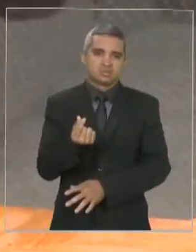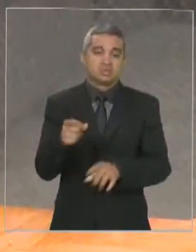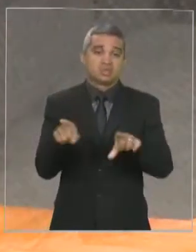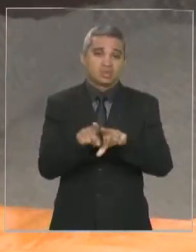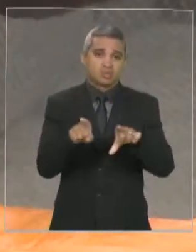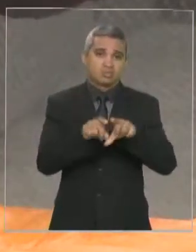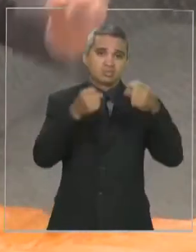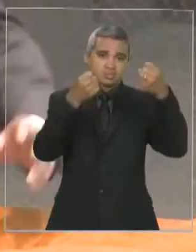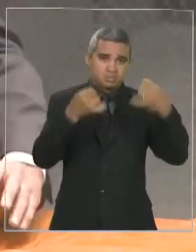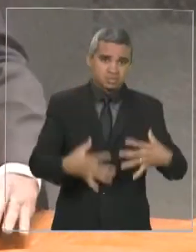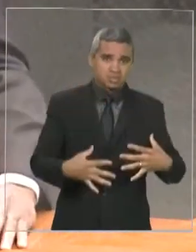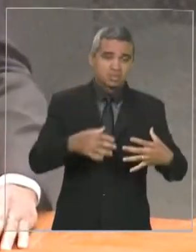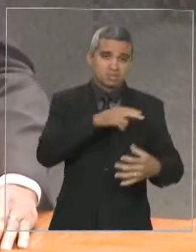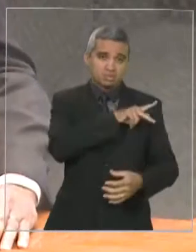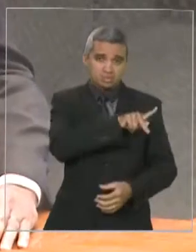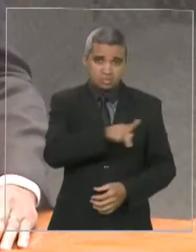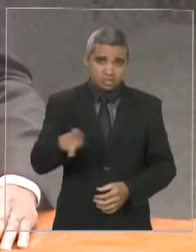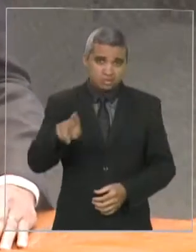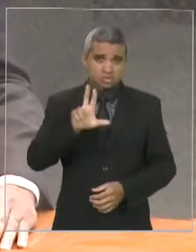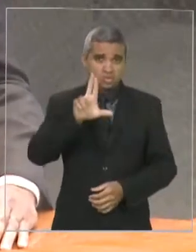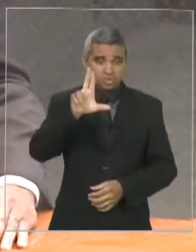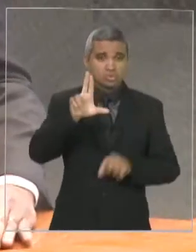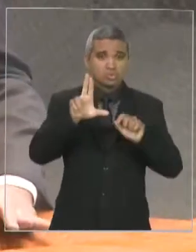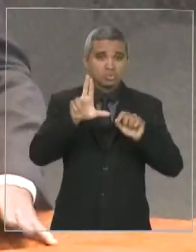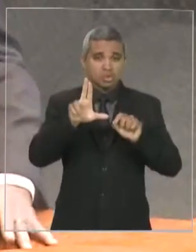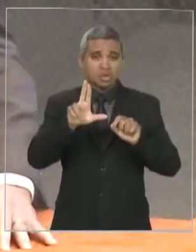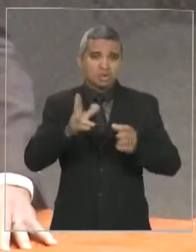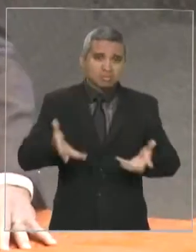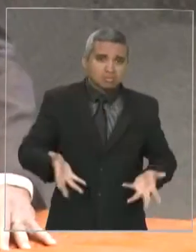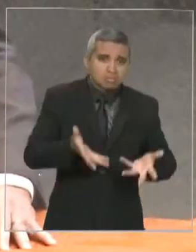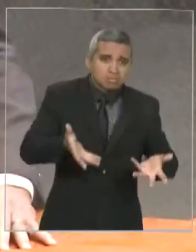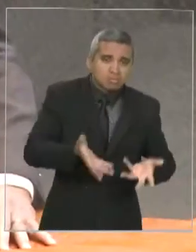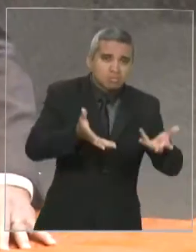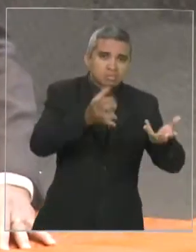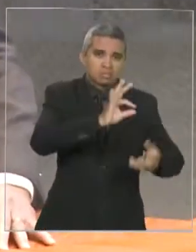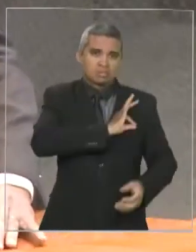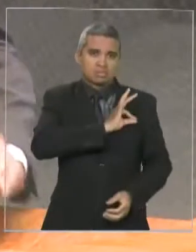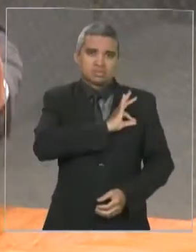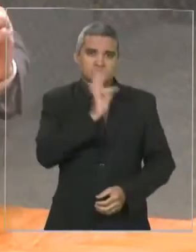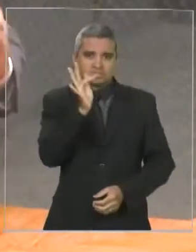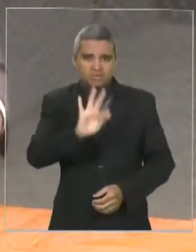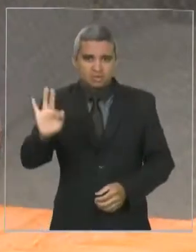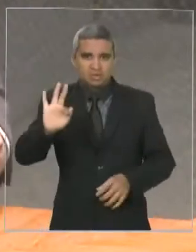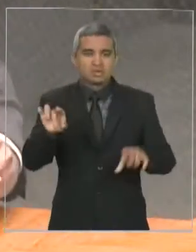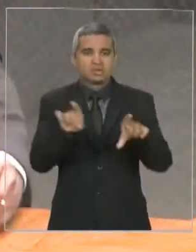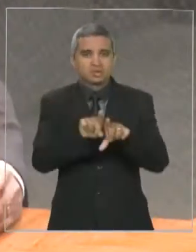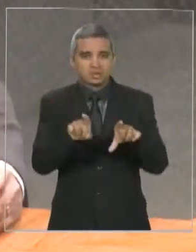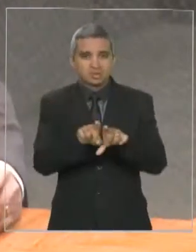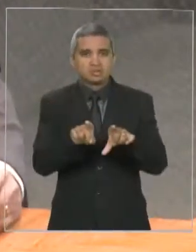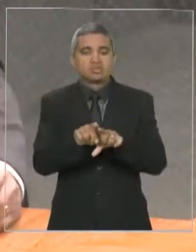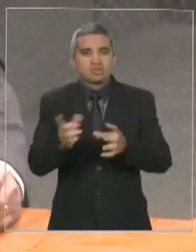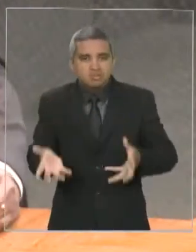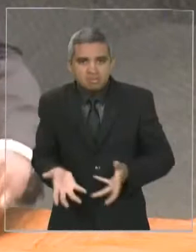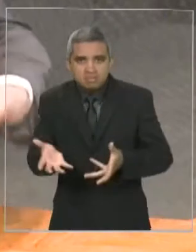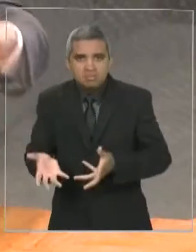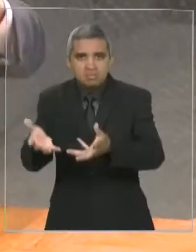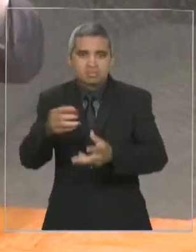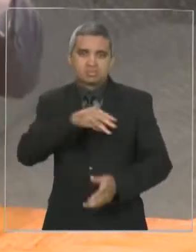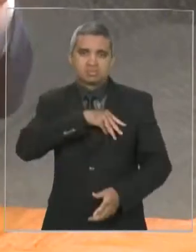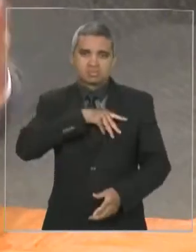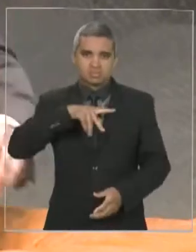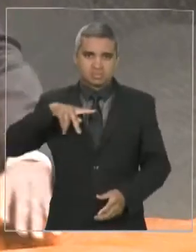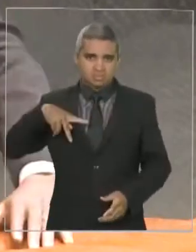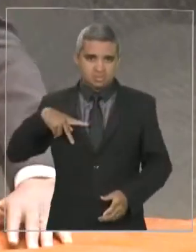ele diz que o presidente Lula fortaleceu o Ministério Público e, contraditoriamente, ele